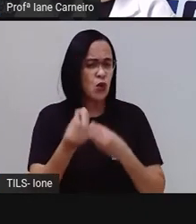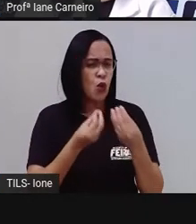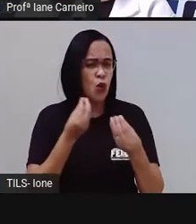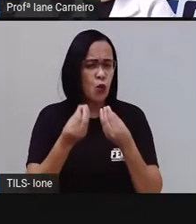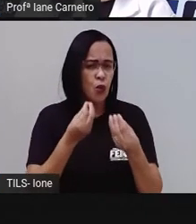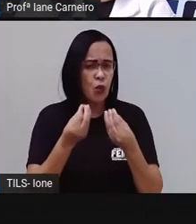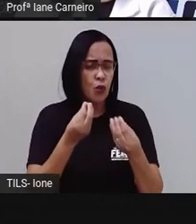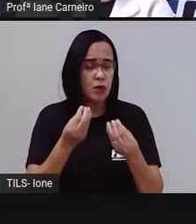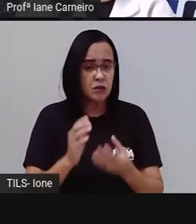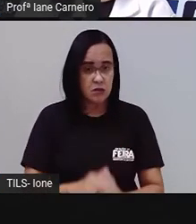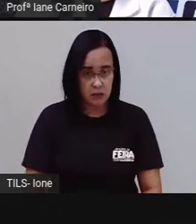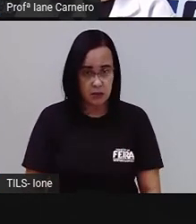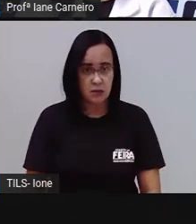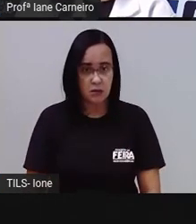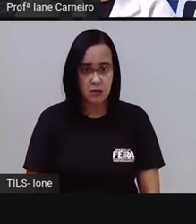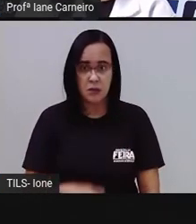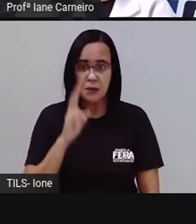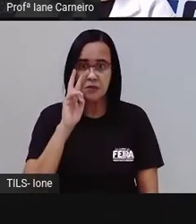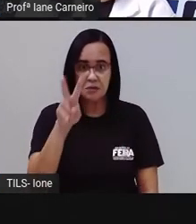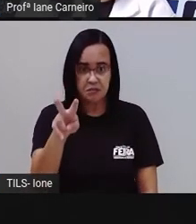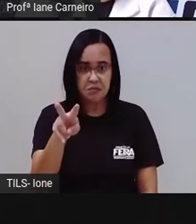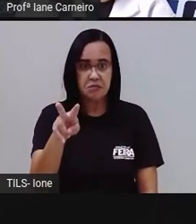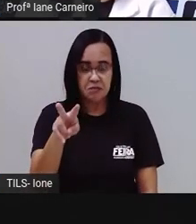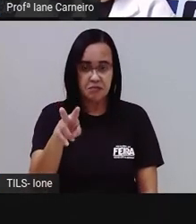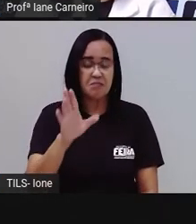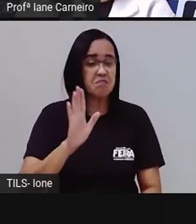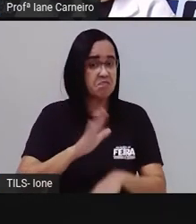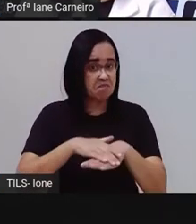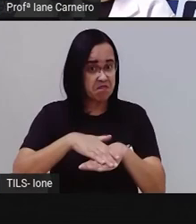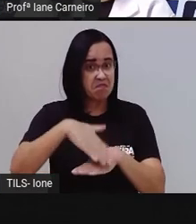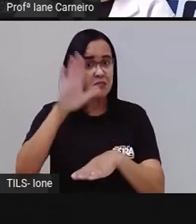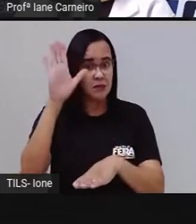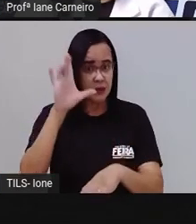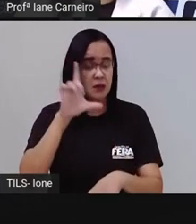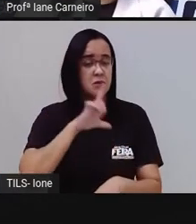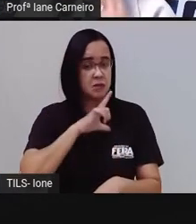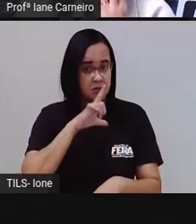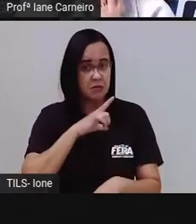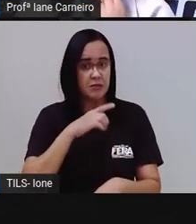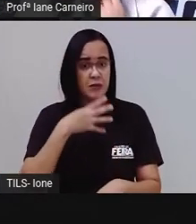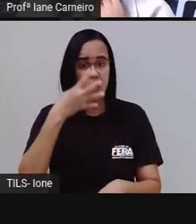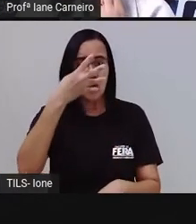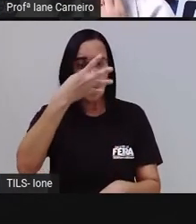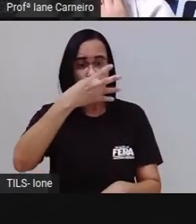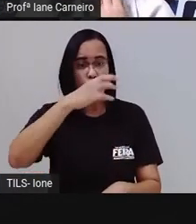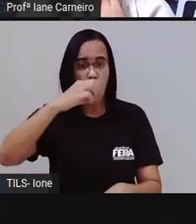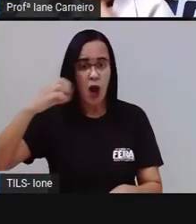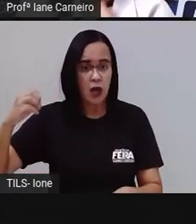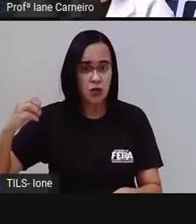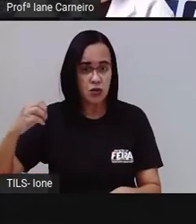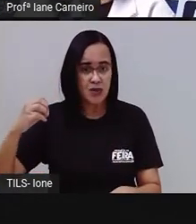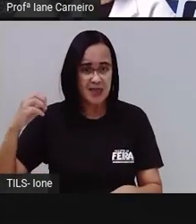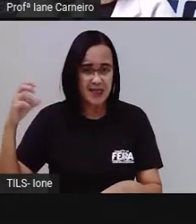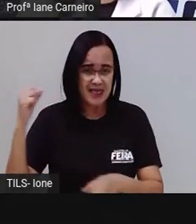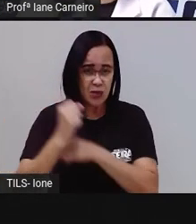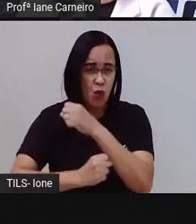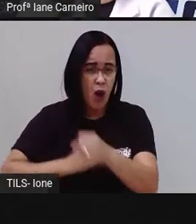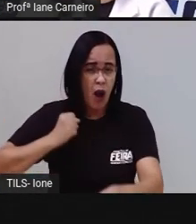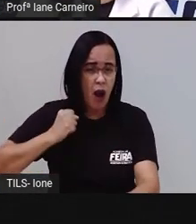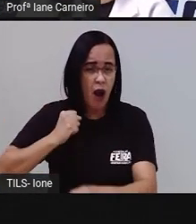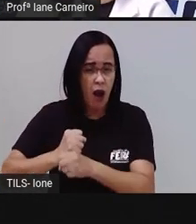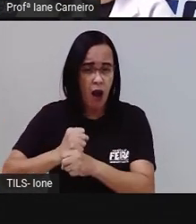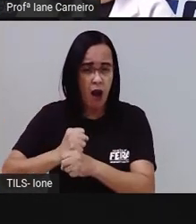setinha do plástico como está, ó. está bem maior e leva, ó, quatrocentos anos para